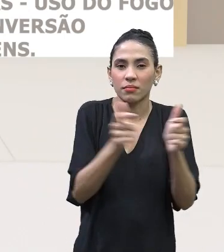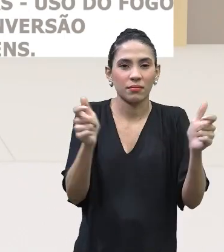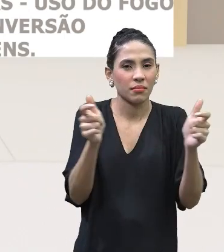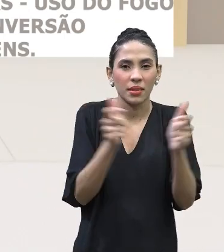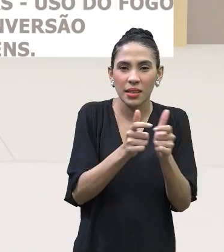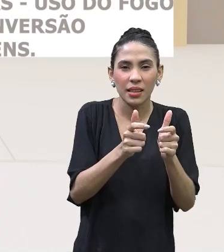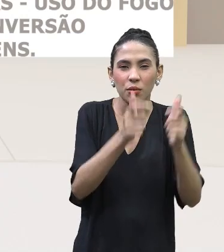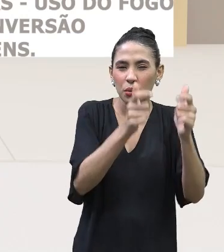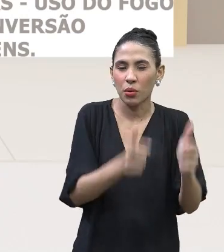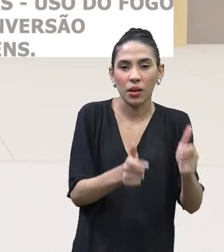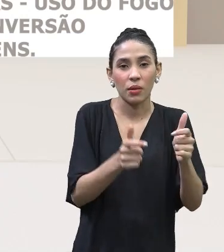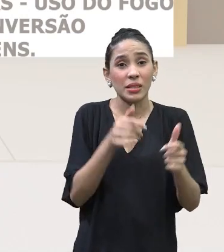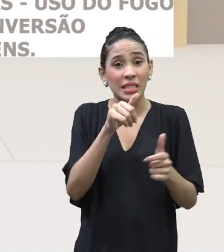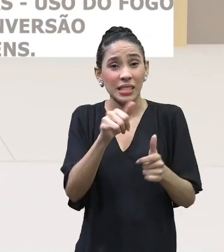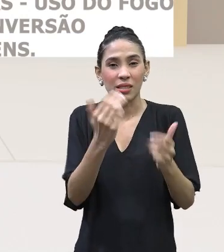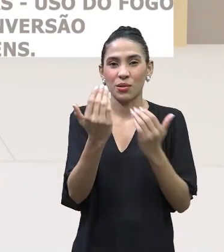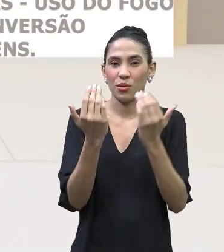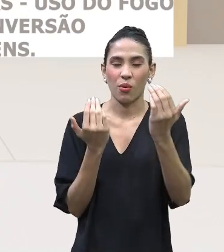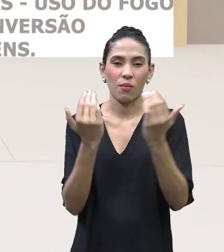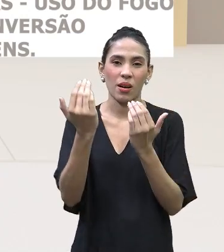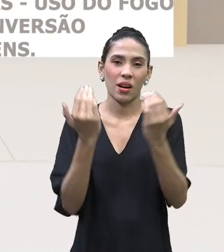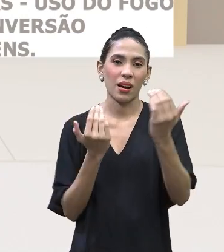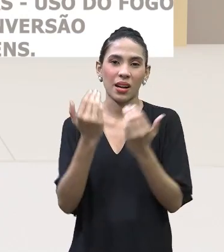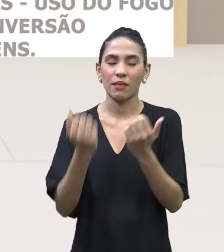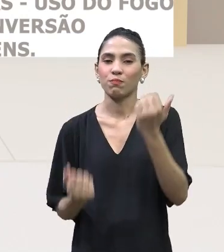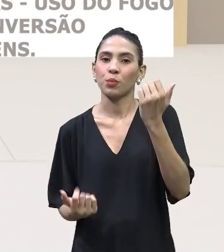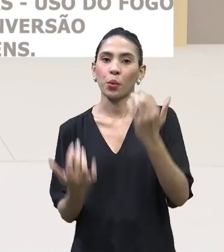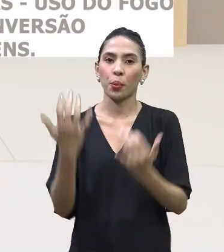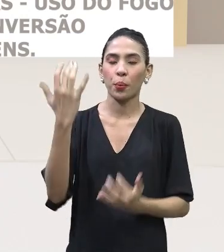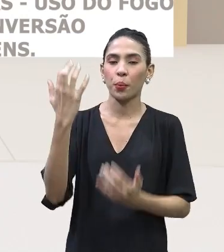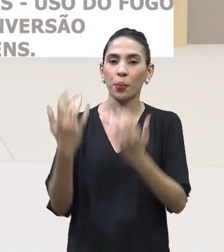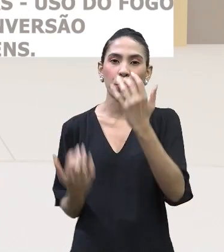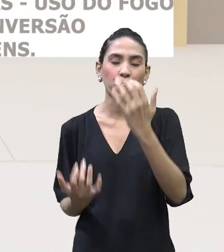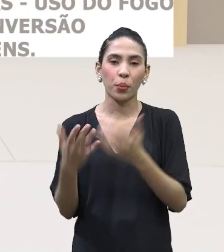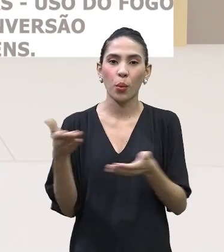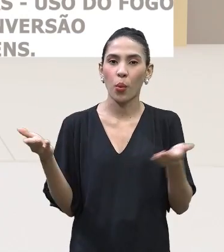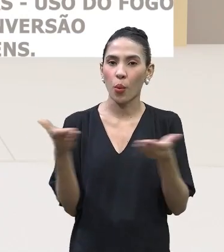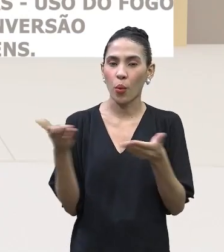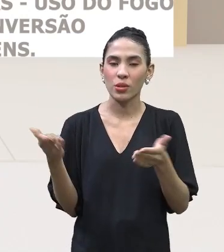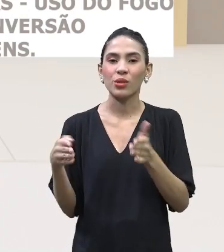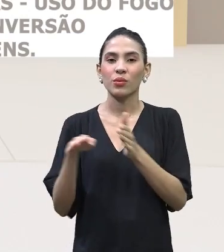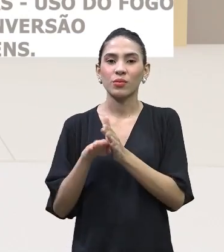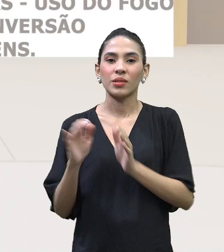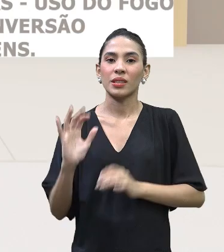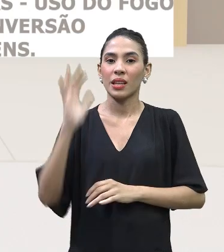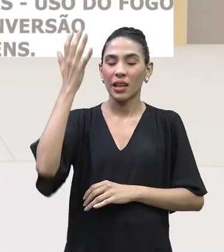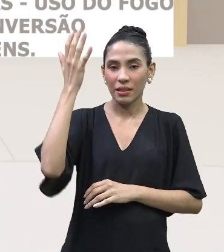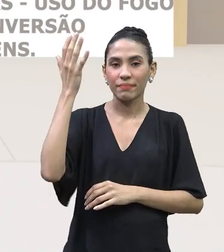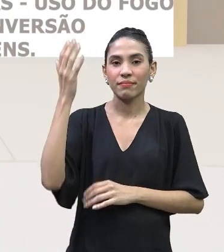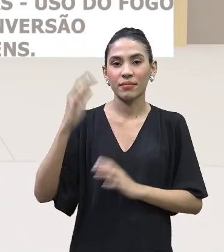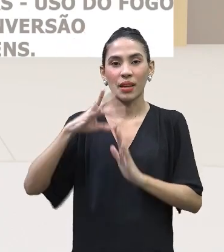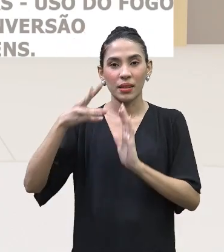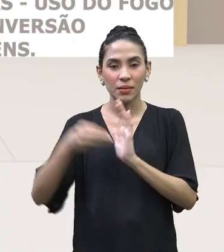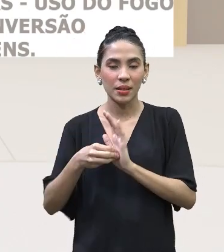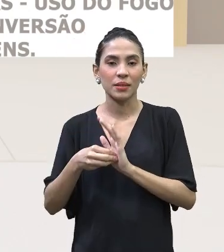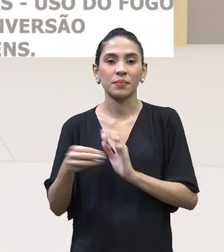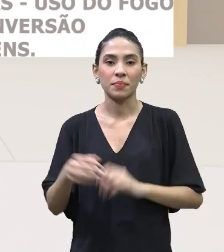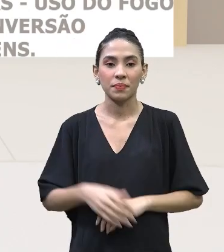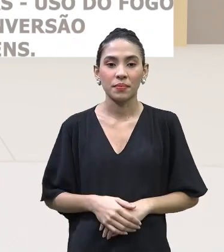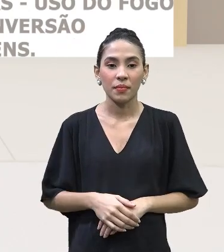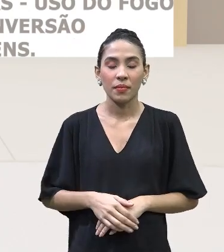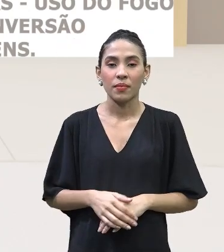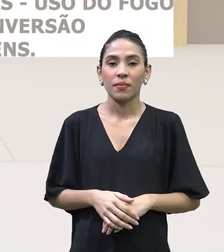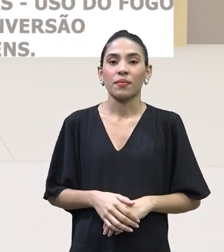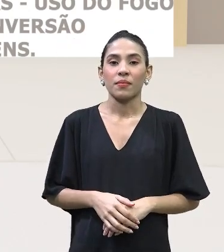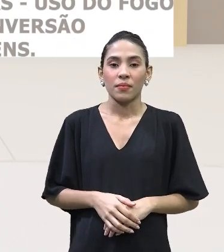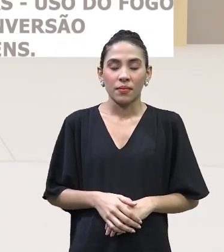pequenas em comparação com as queimadas que estão ocorrendo na nossa região. Os grandes latifúndios. Os